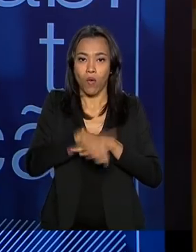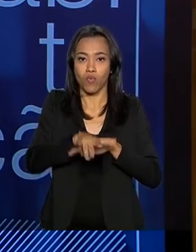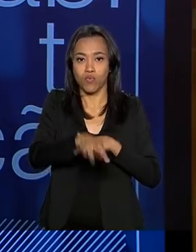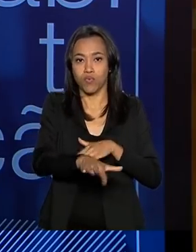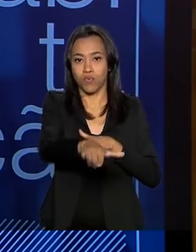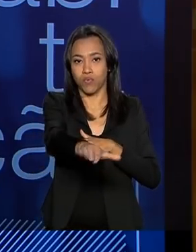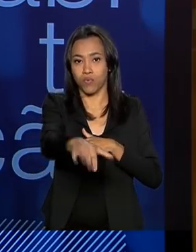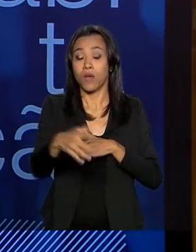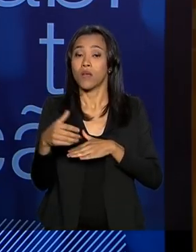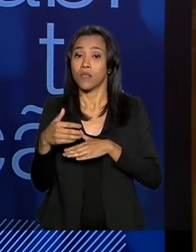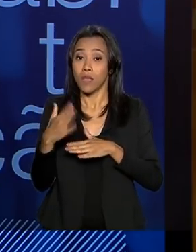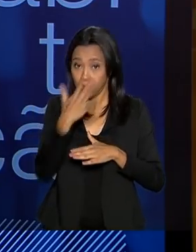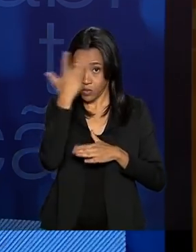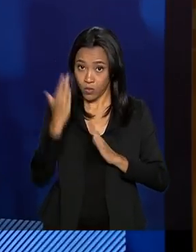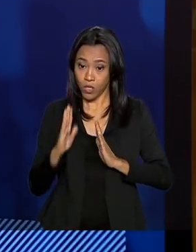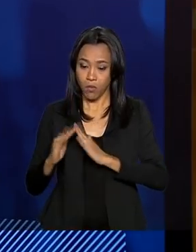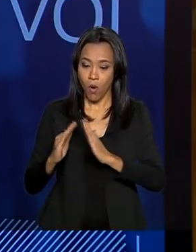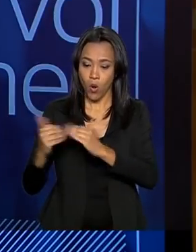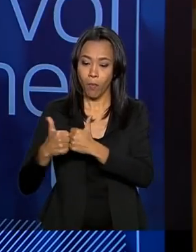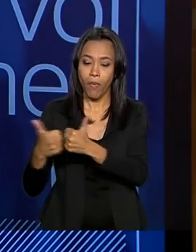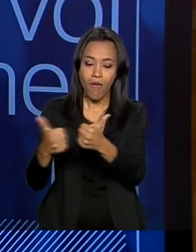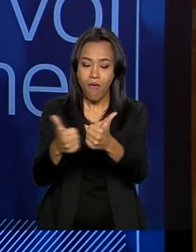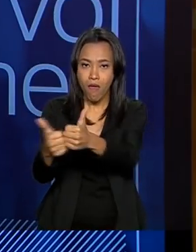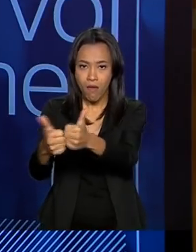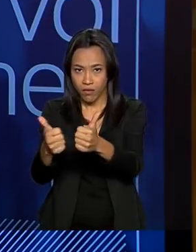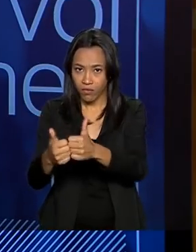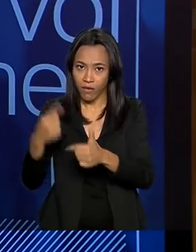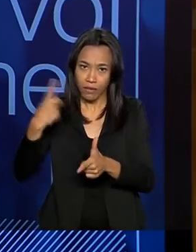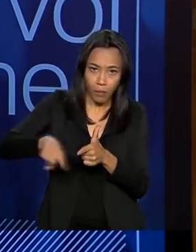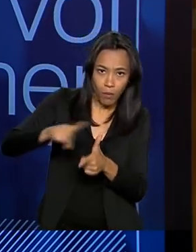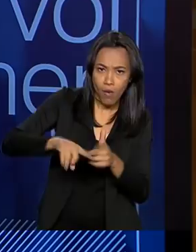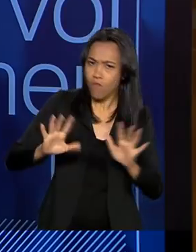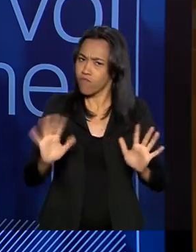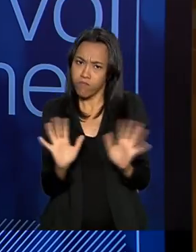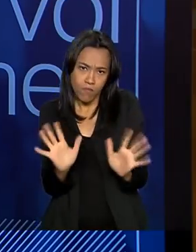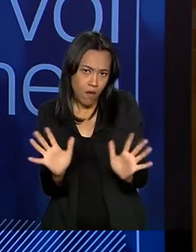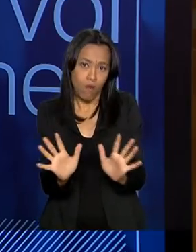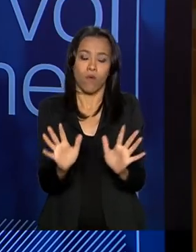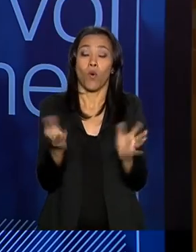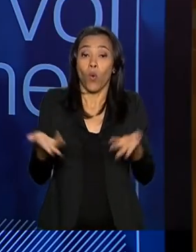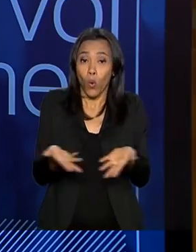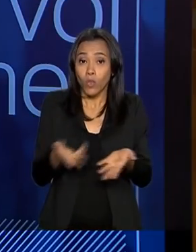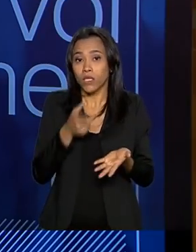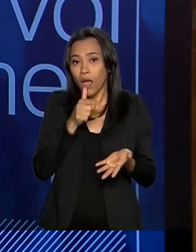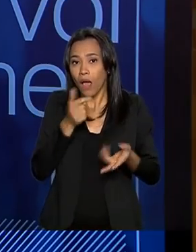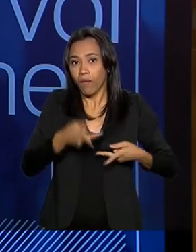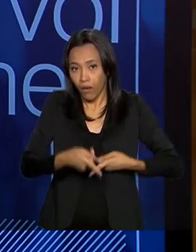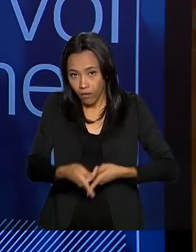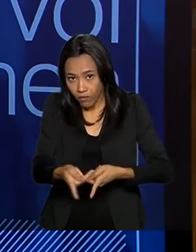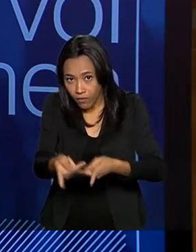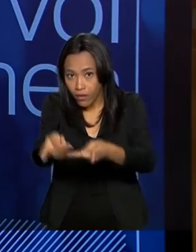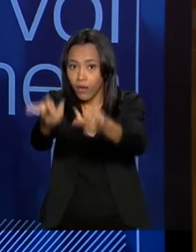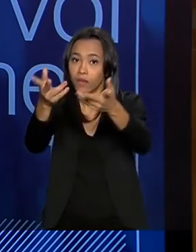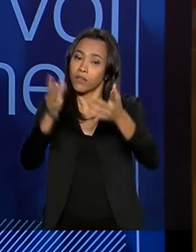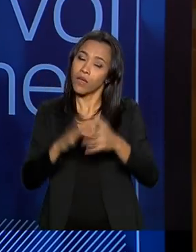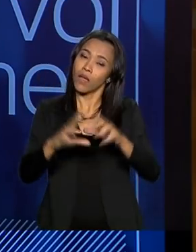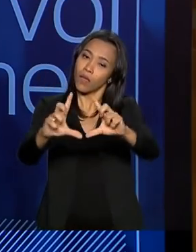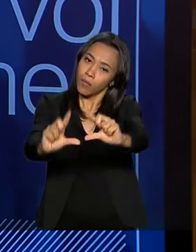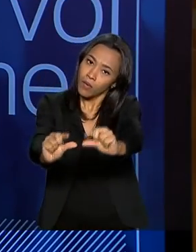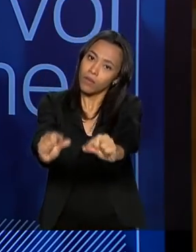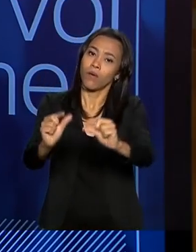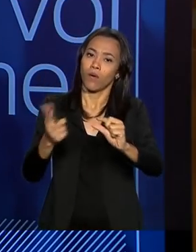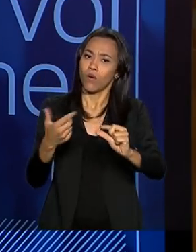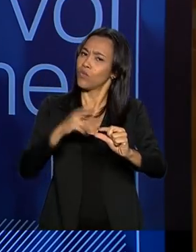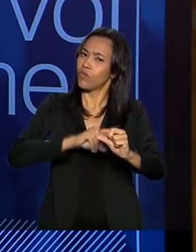São Francisco. Então, o projeto de integração do São Francisco, a captação de hoje, ela realmente é muito baixa em relação à vazão do rio